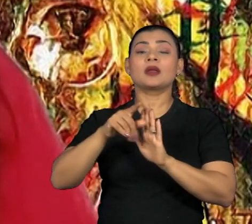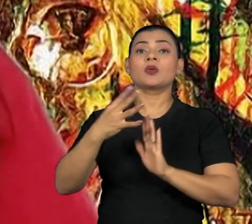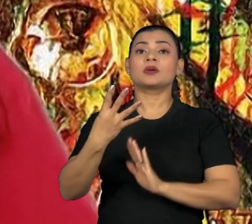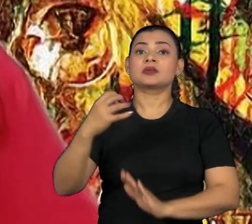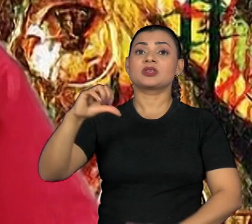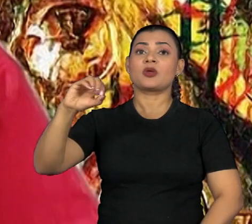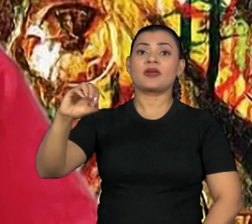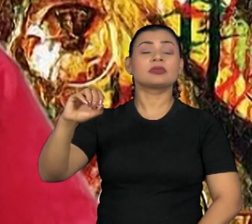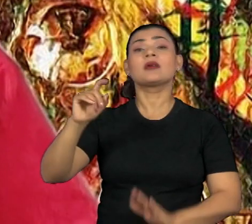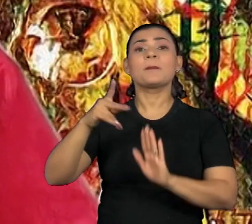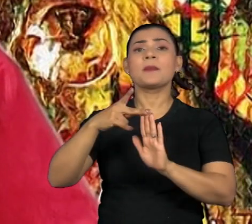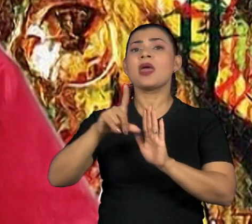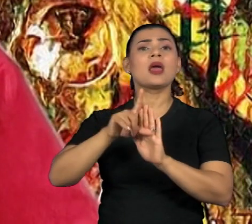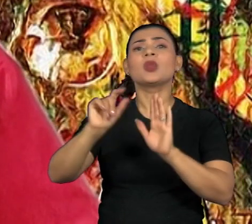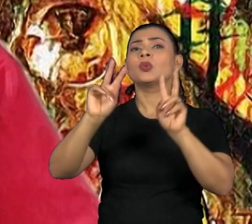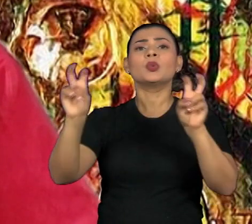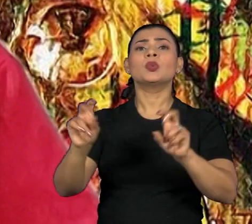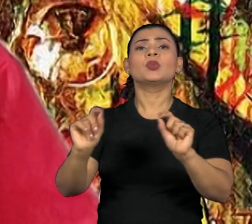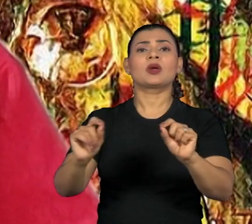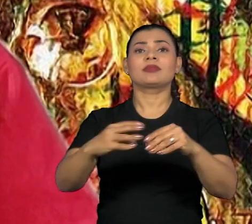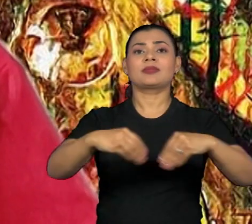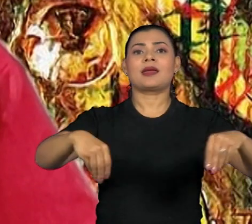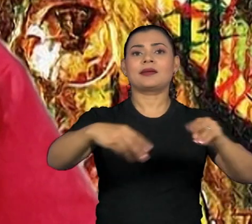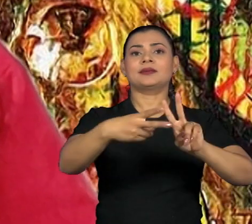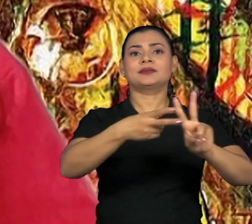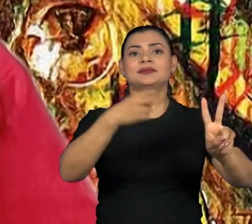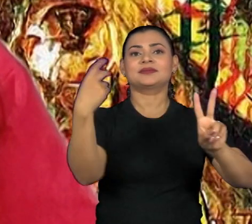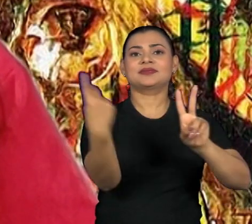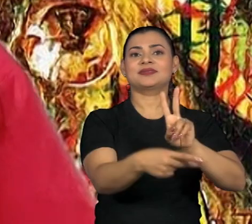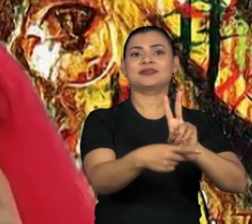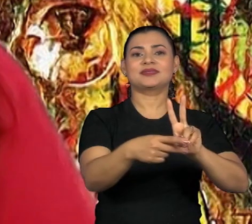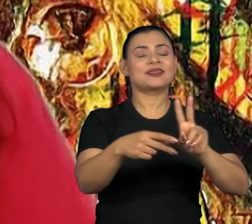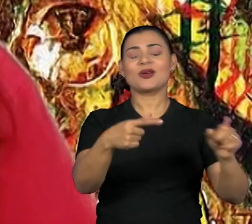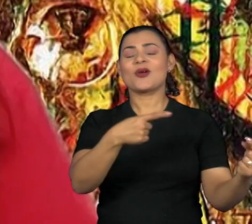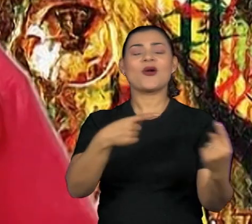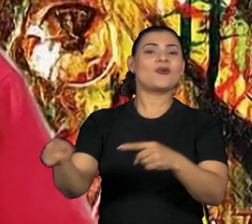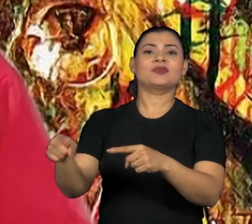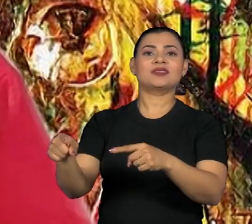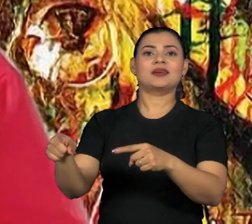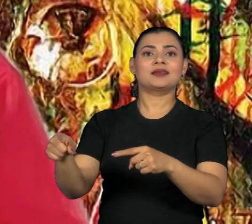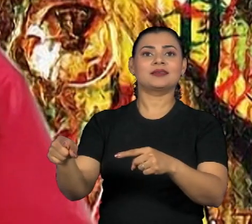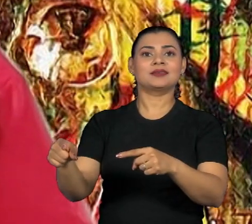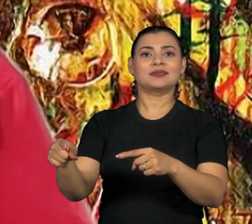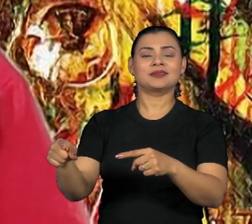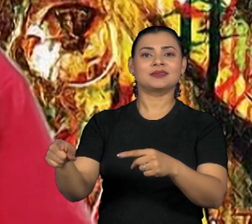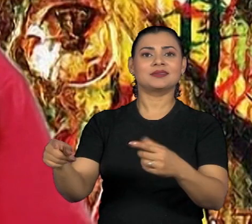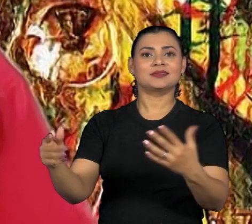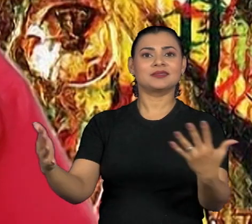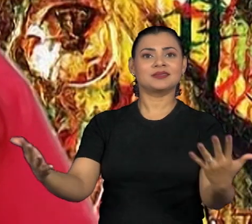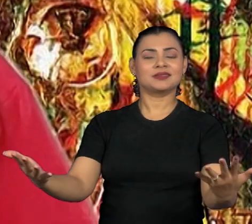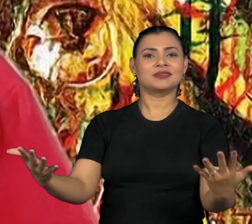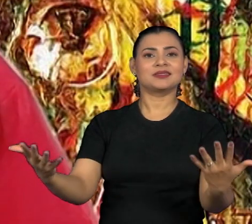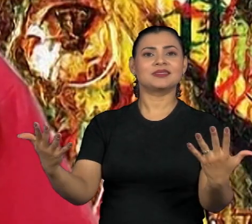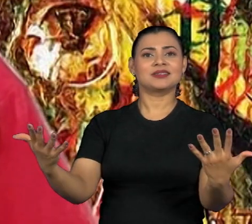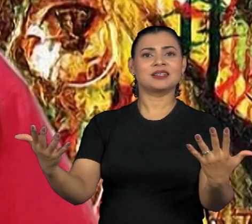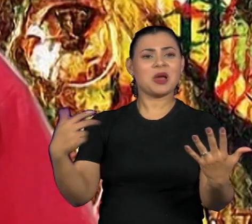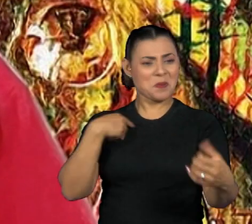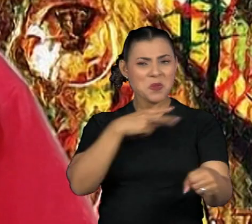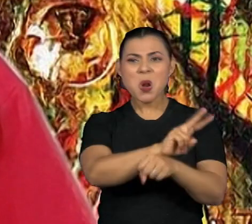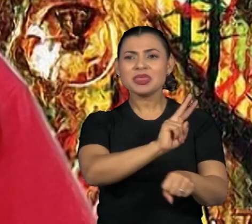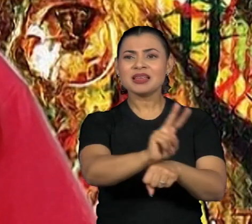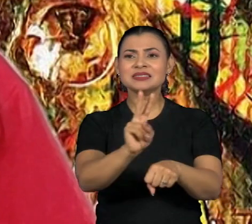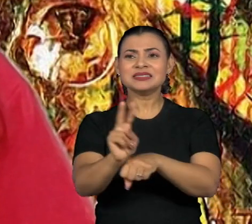PL que vem totalmente contra tudo aquilo que nós pensamos de proteção da nossa terra